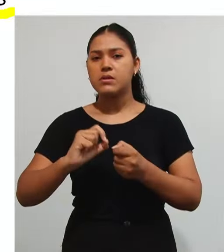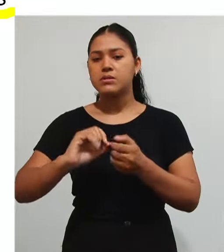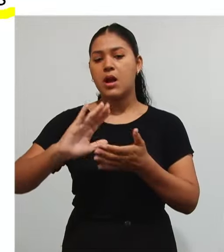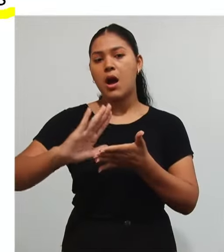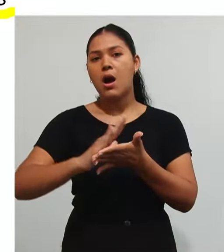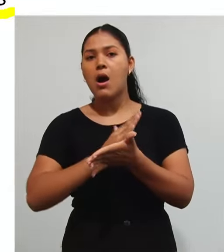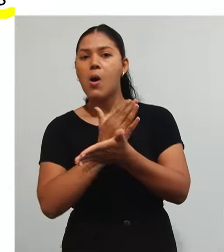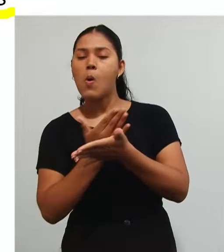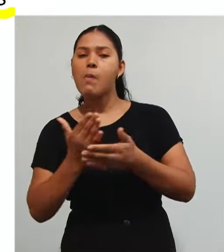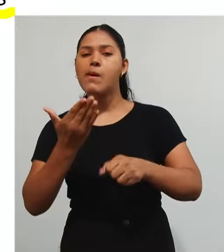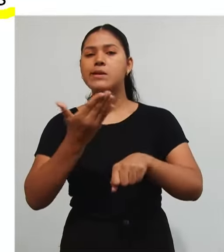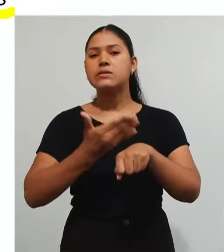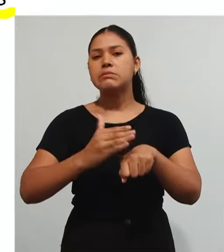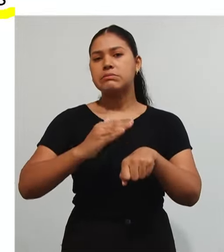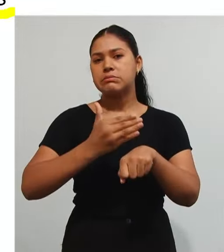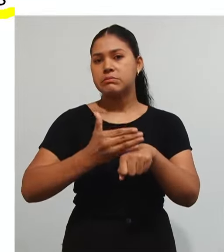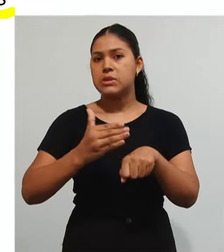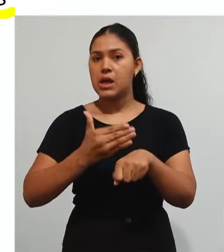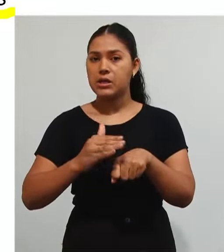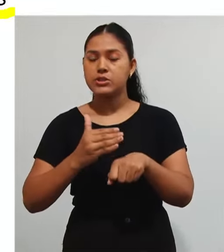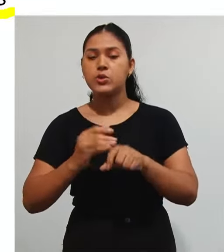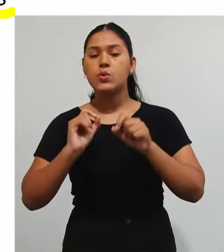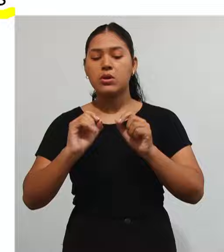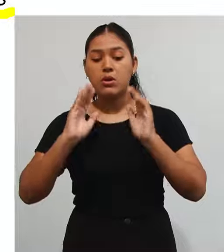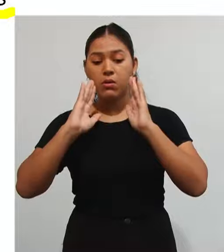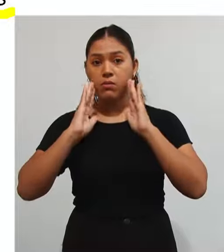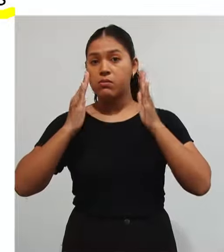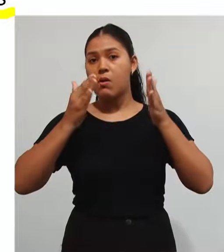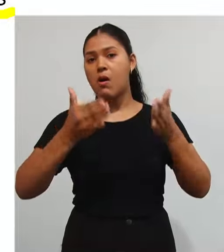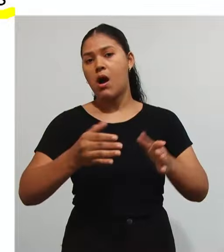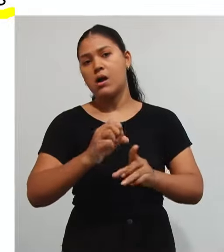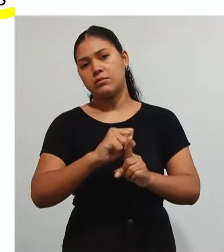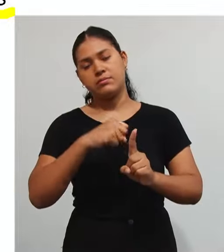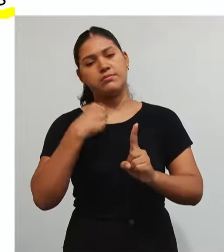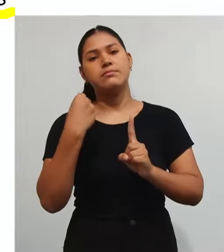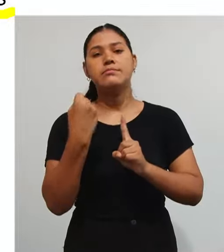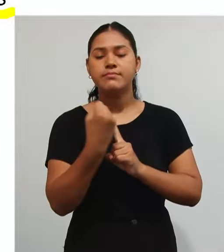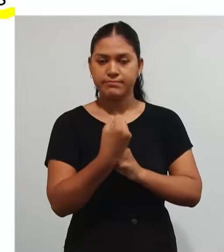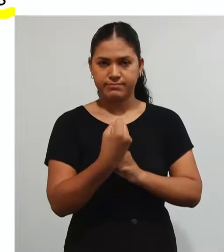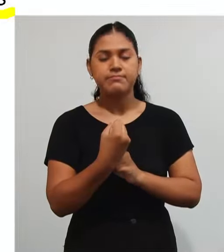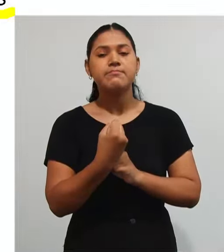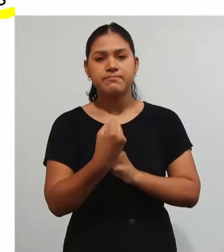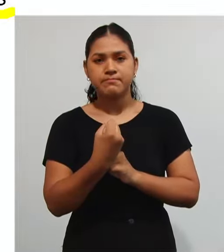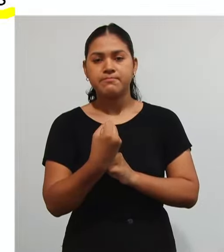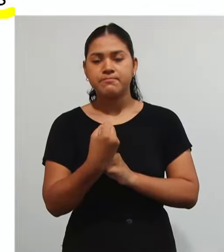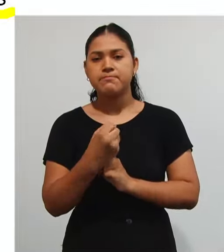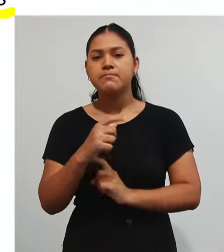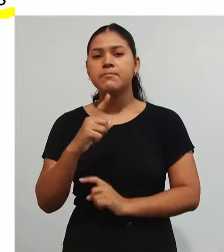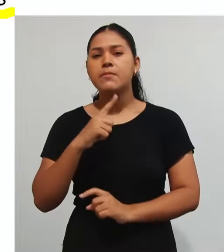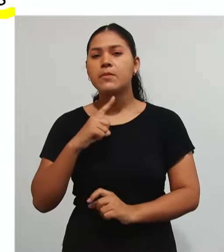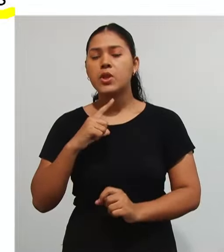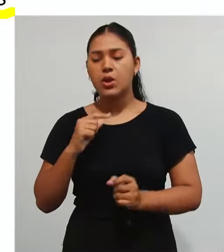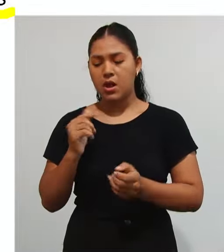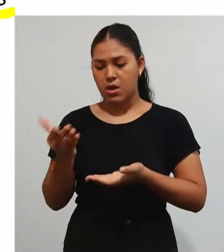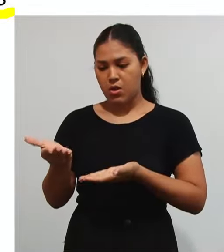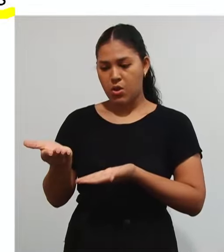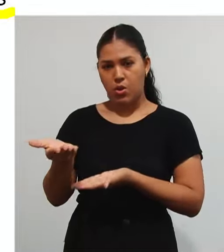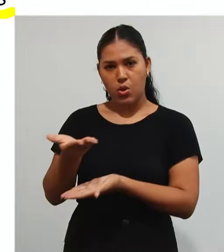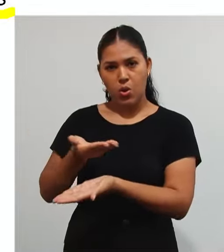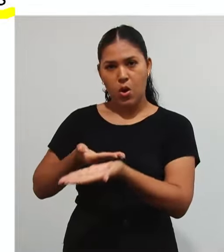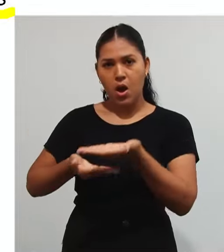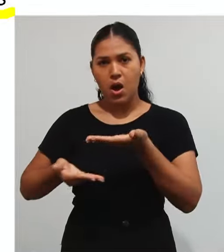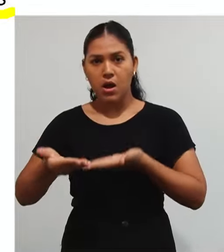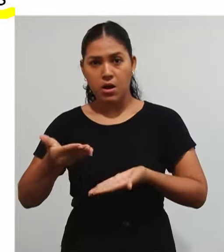tarefas Para entregar A quem? Ao cidadão Então Aqui nós temos Uma troca De